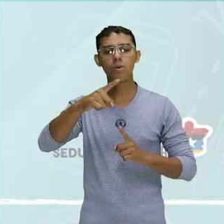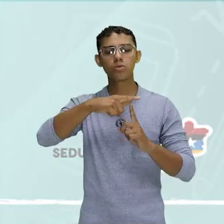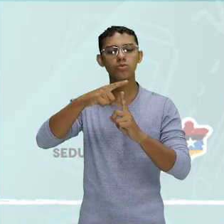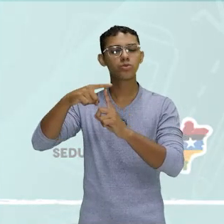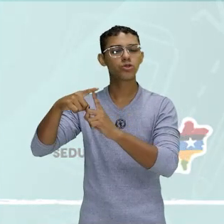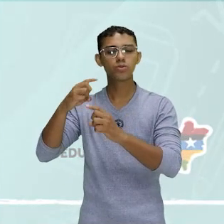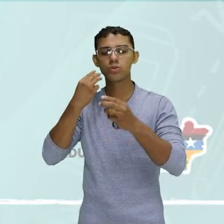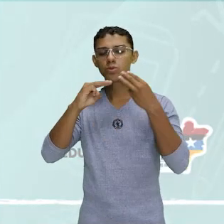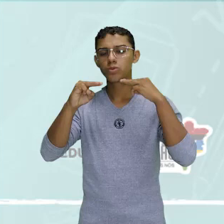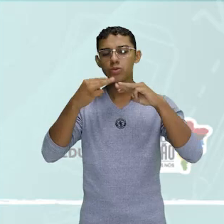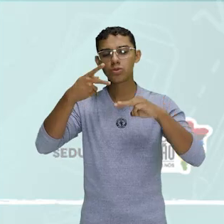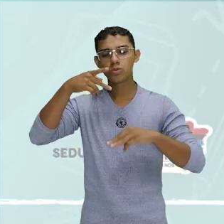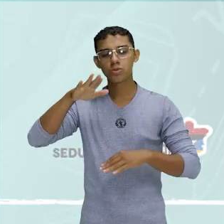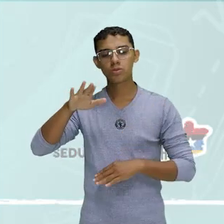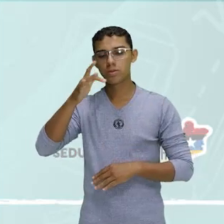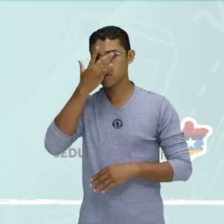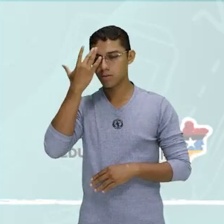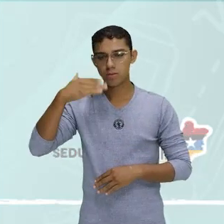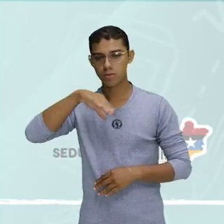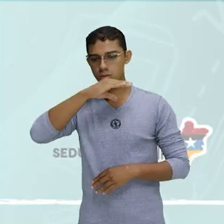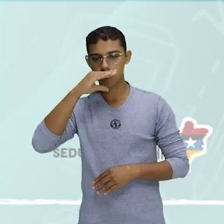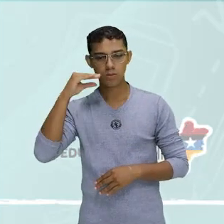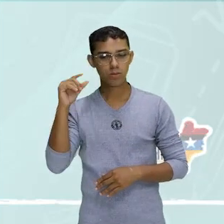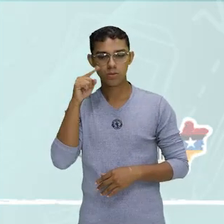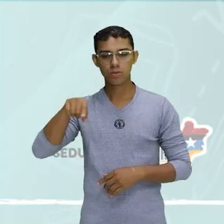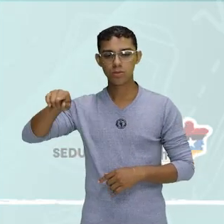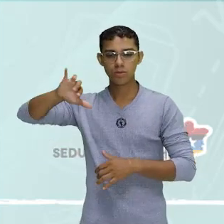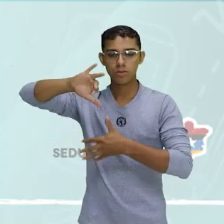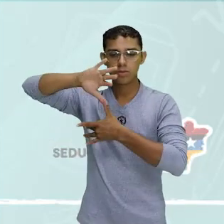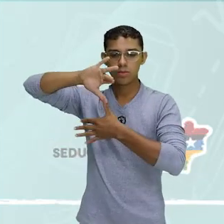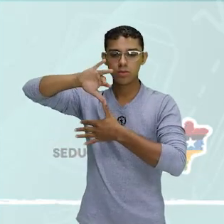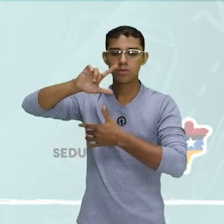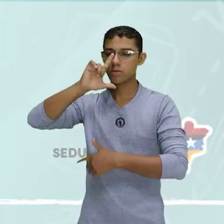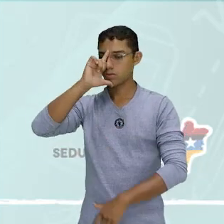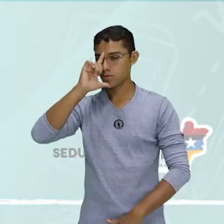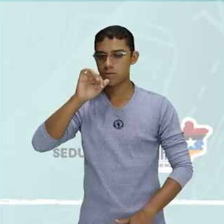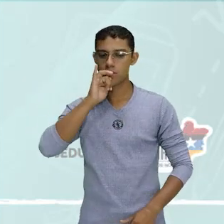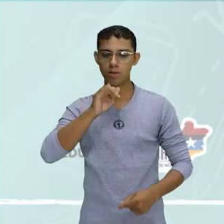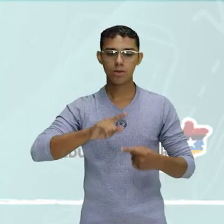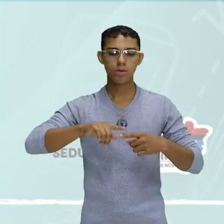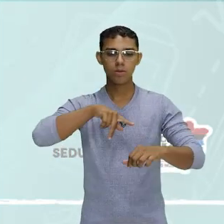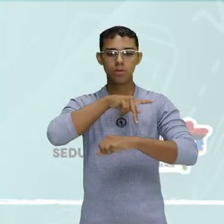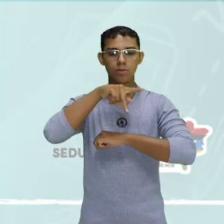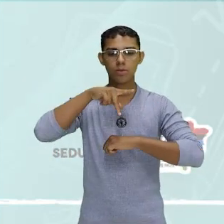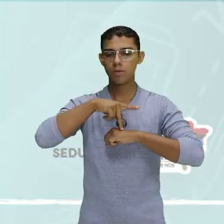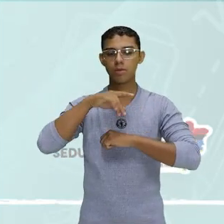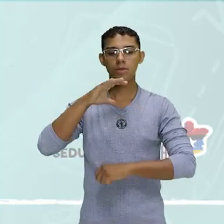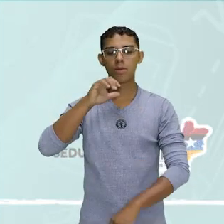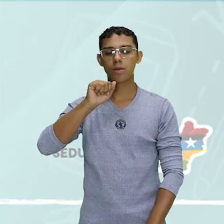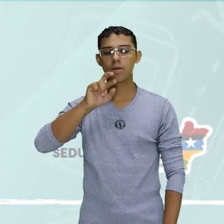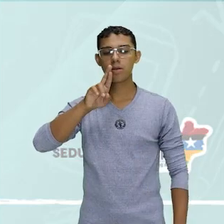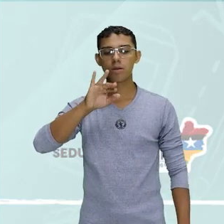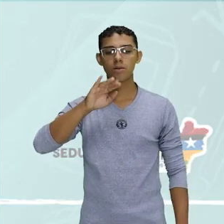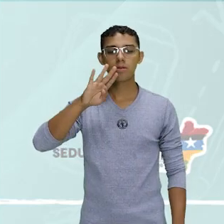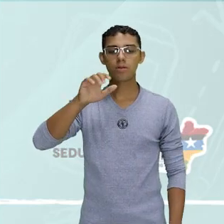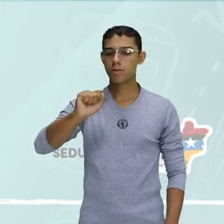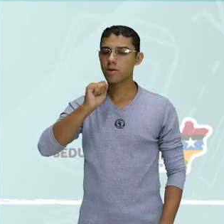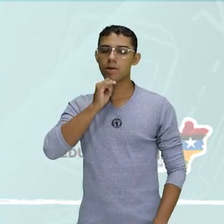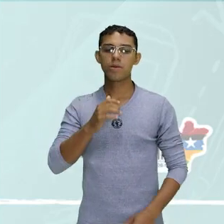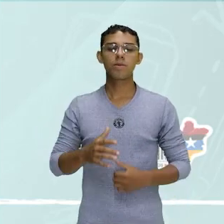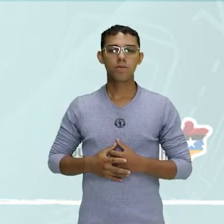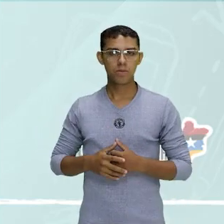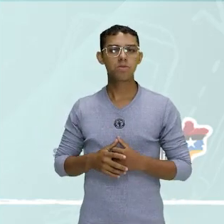jovens de muitos países da América Latina. Em especial, dos países caribenhos, né? Dos países calientes.